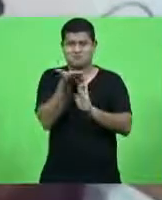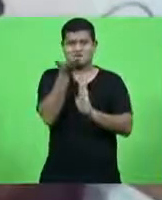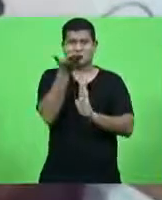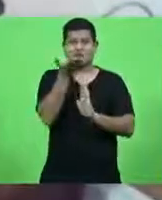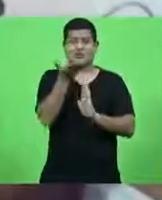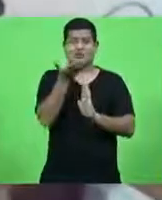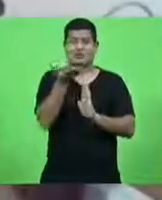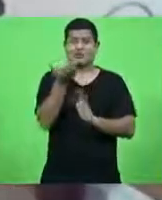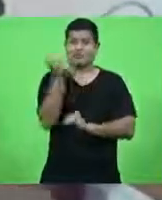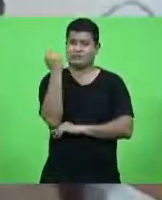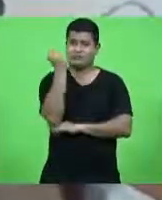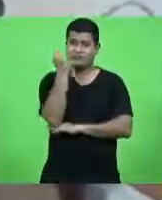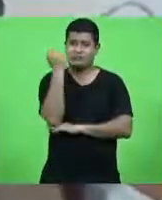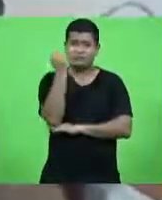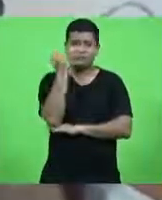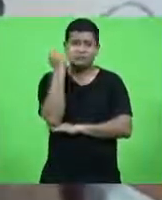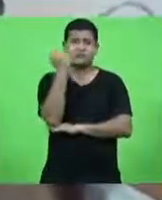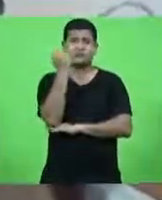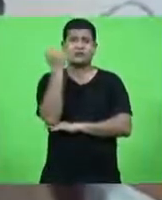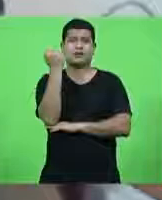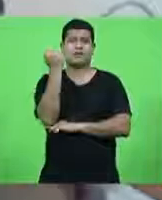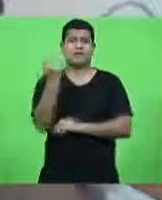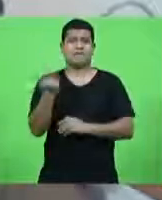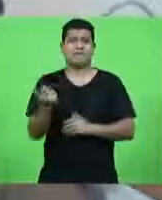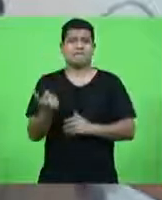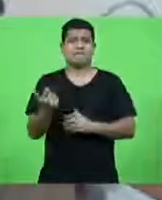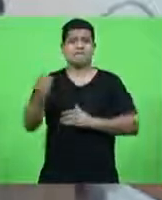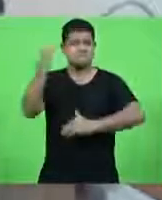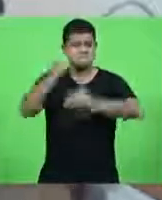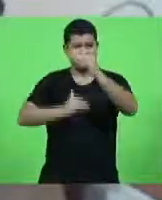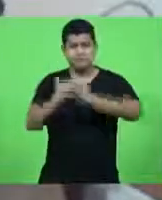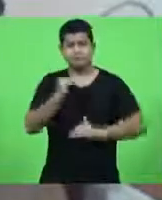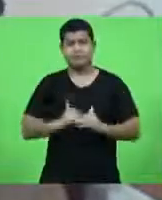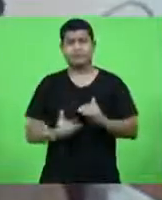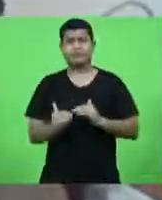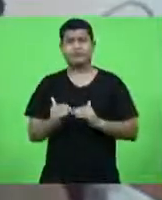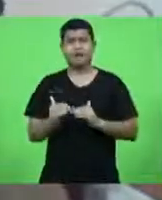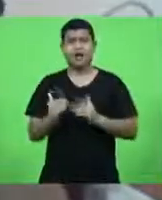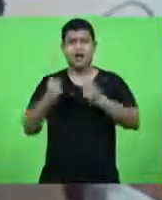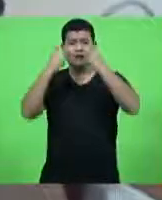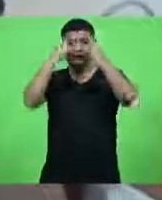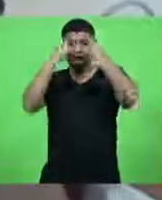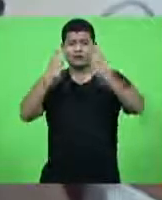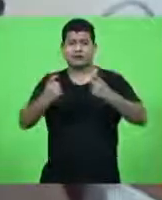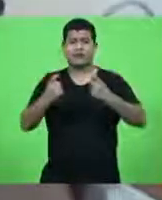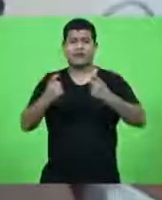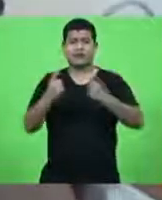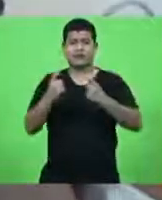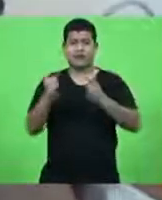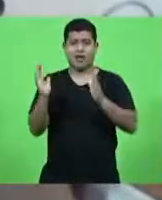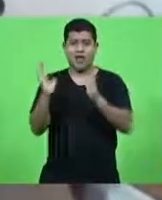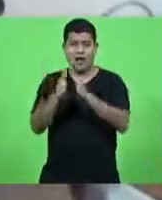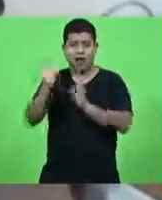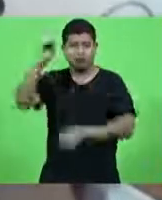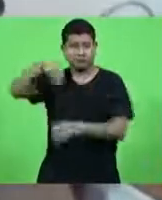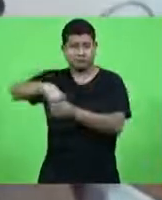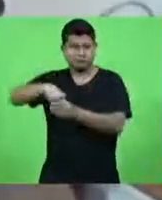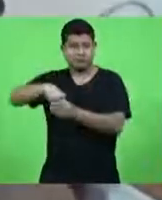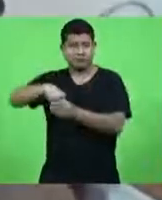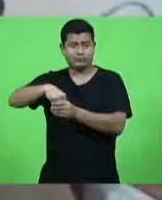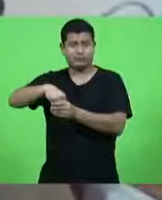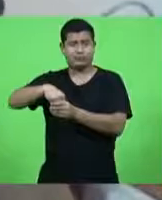gravíssimo o retrocesso, o aumento na violência doméstica, tá?